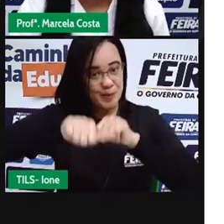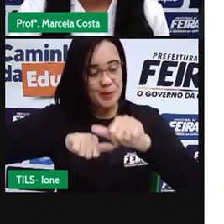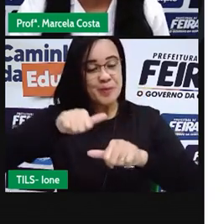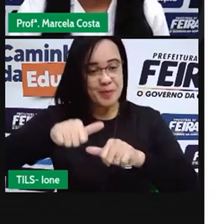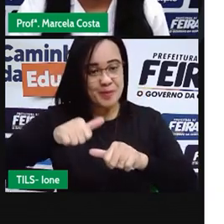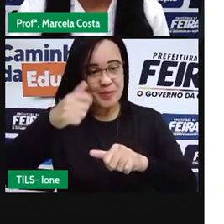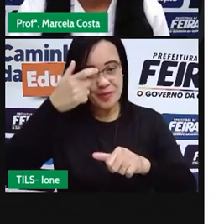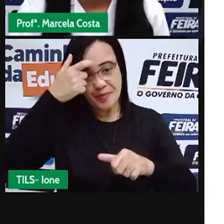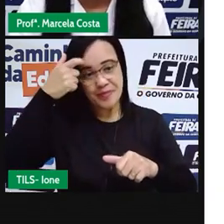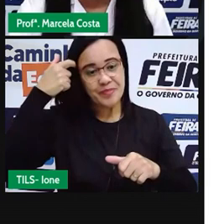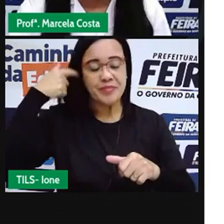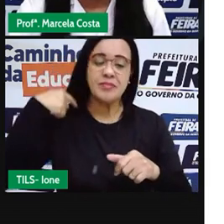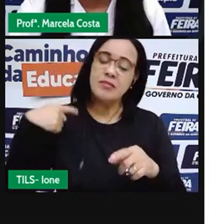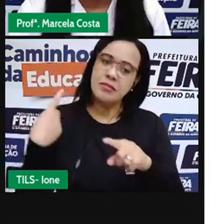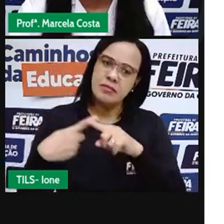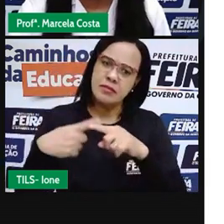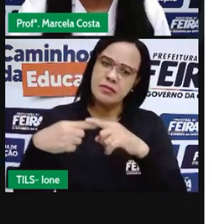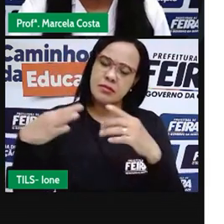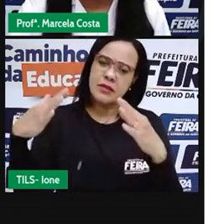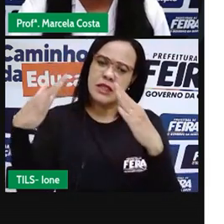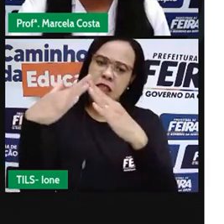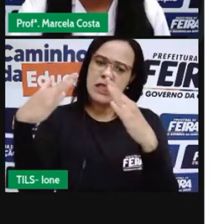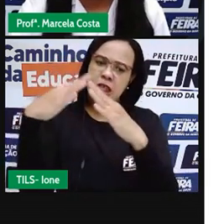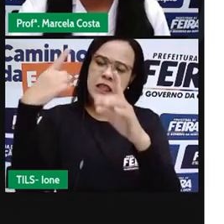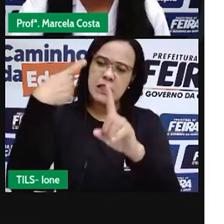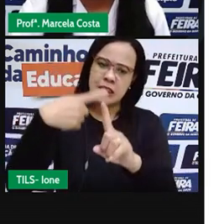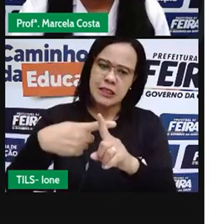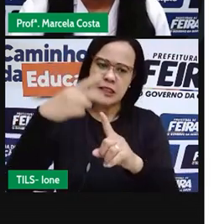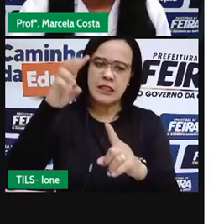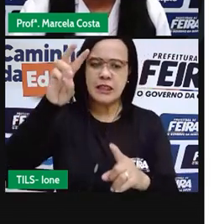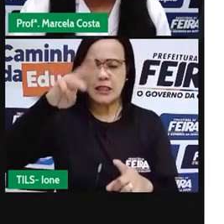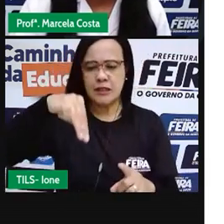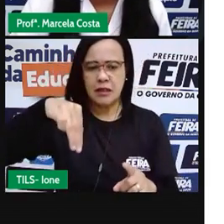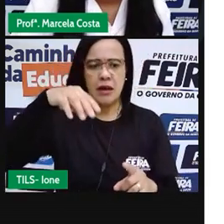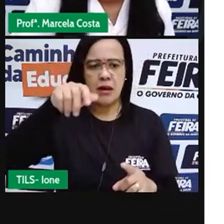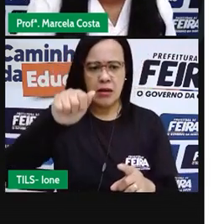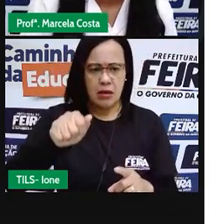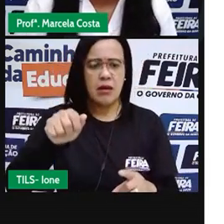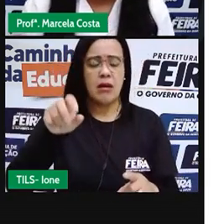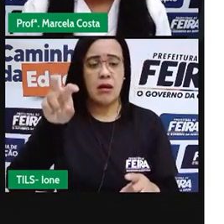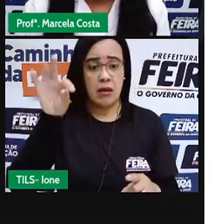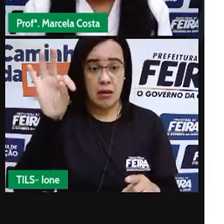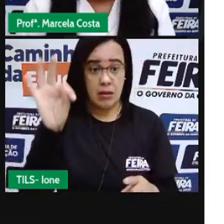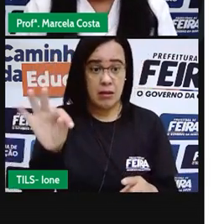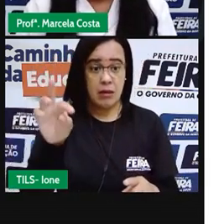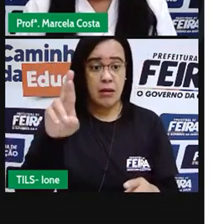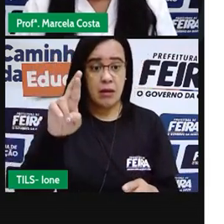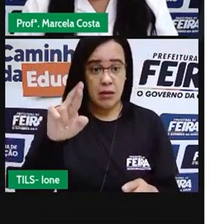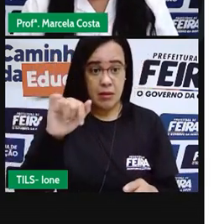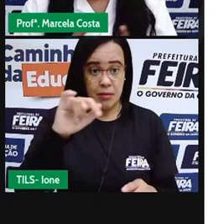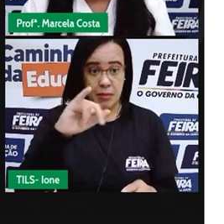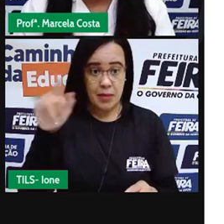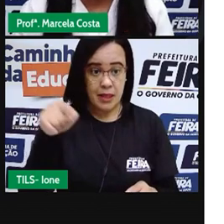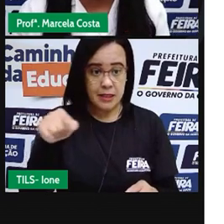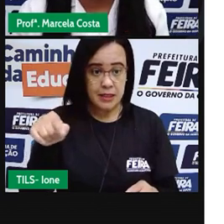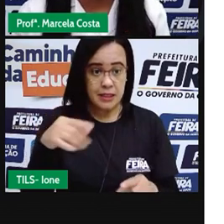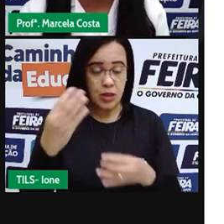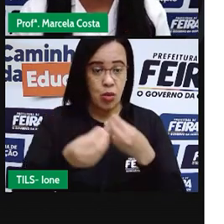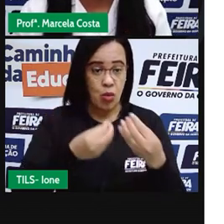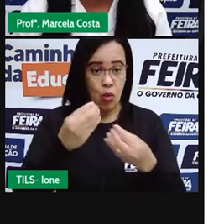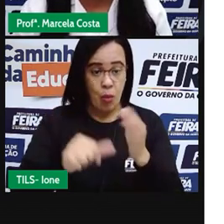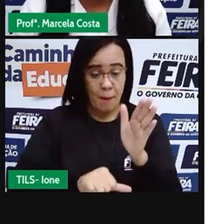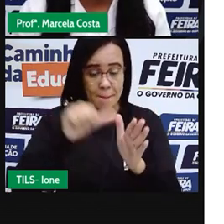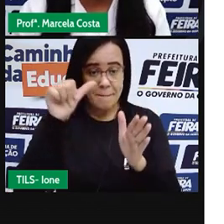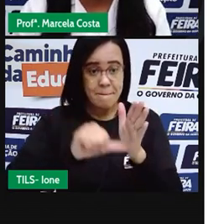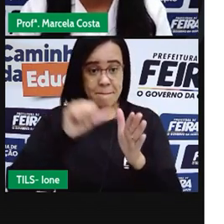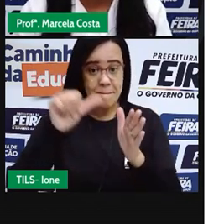A catedral de Nossa Senhora Santana, criança, ela, na sua primeira instalação,